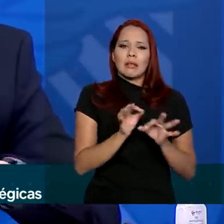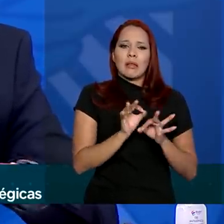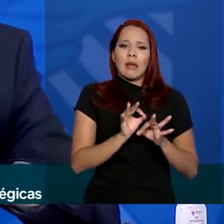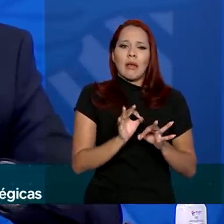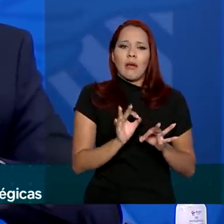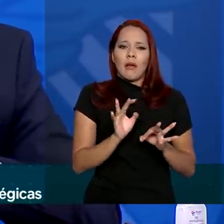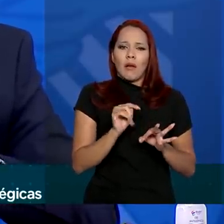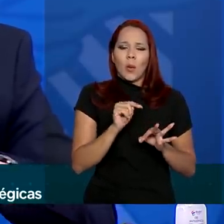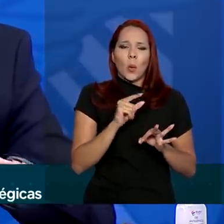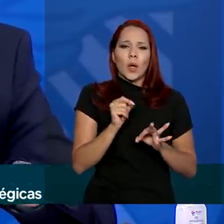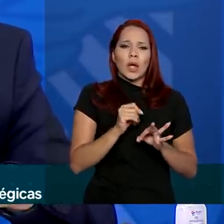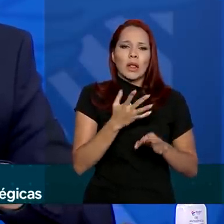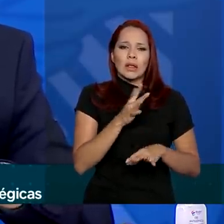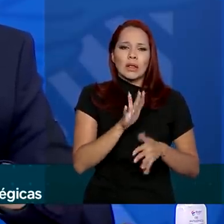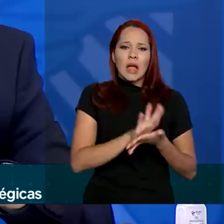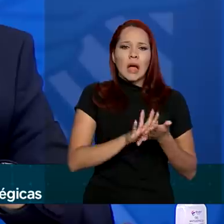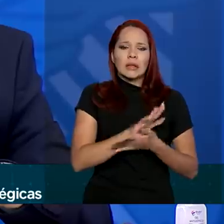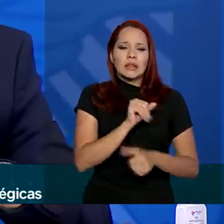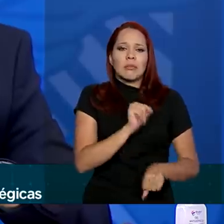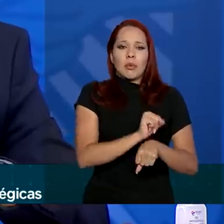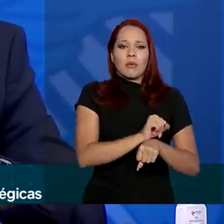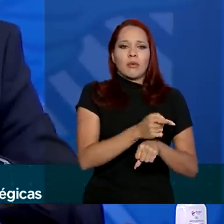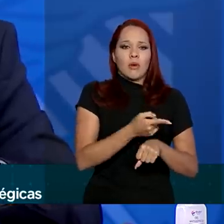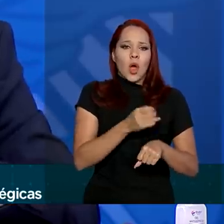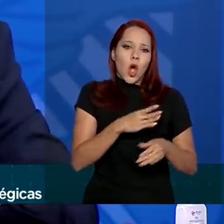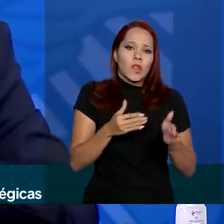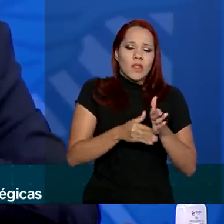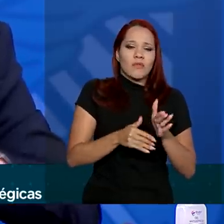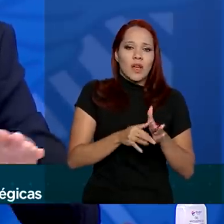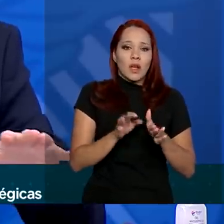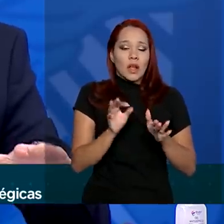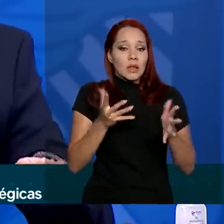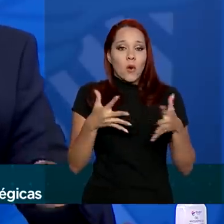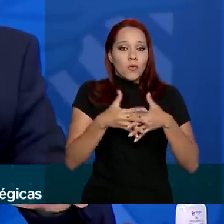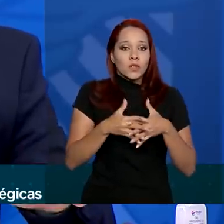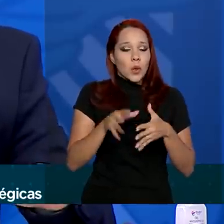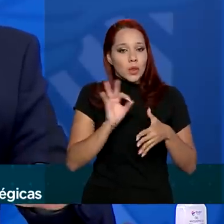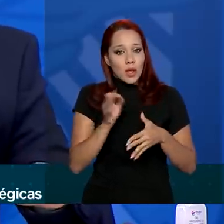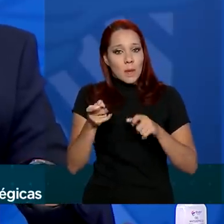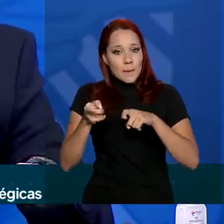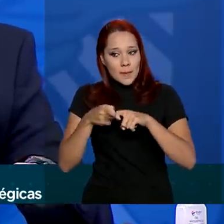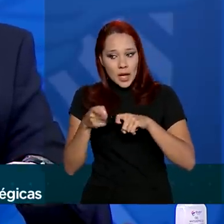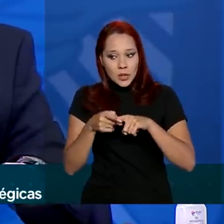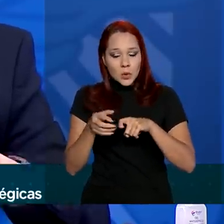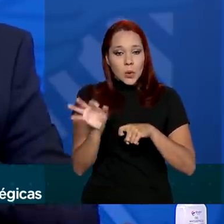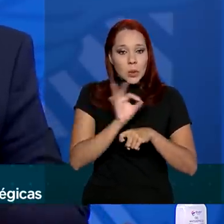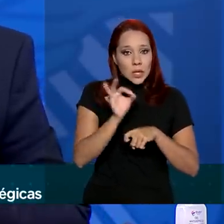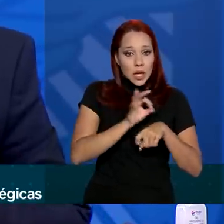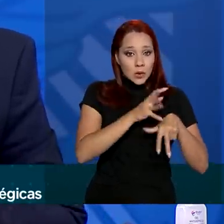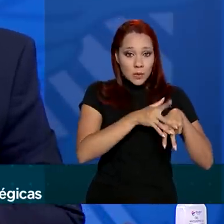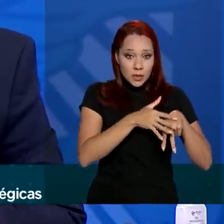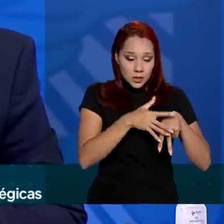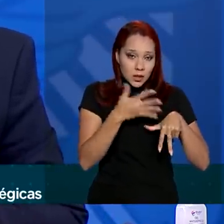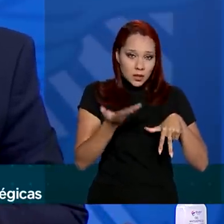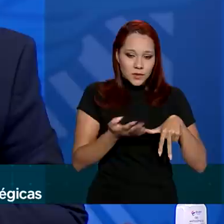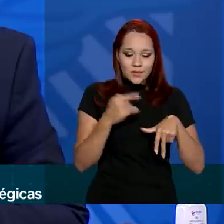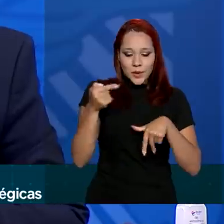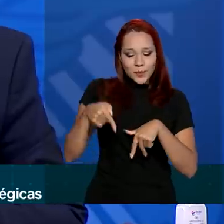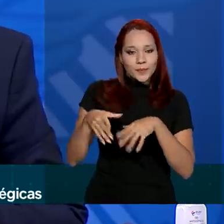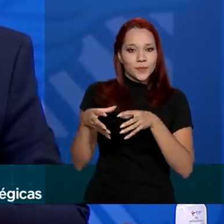dentro do protocolo, nem do médico, nem do paciente. Então, o médico